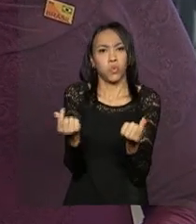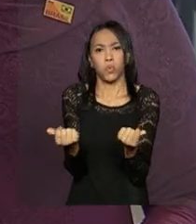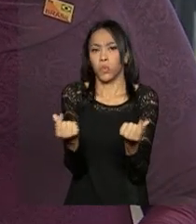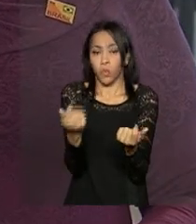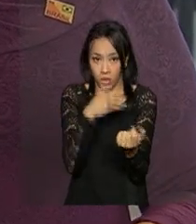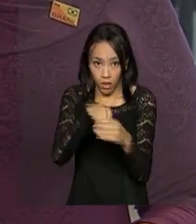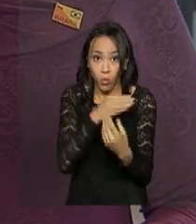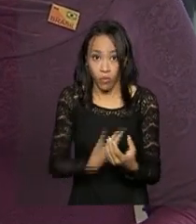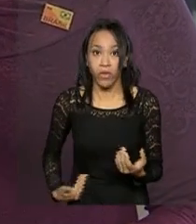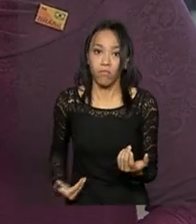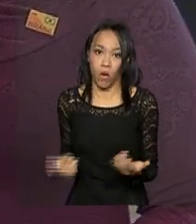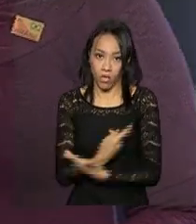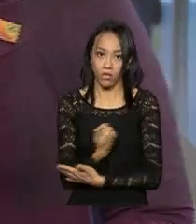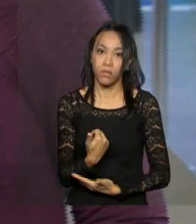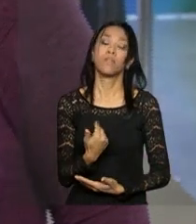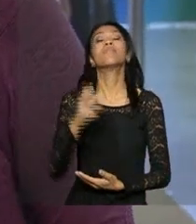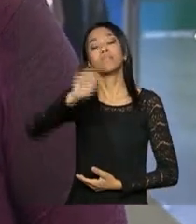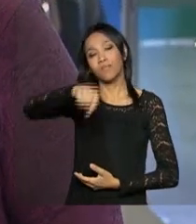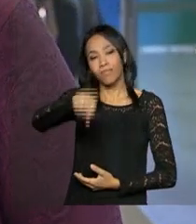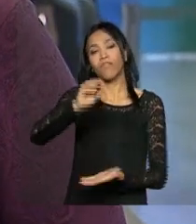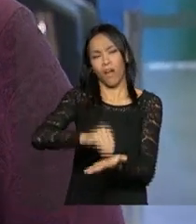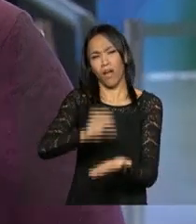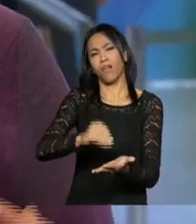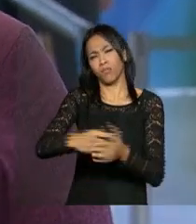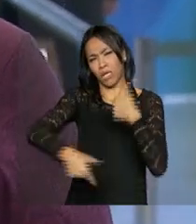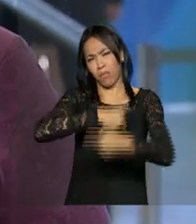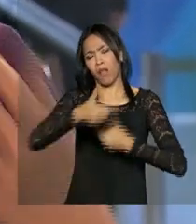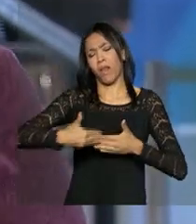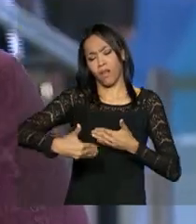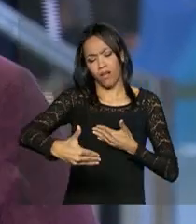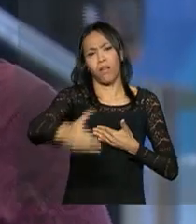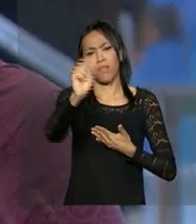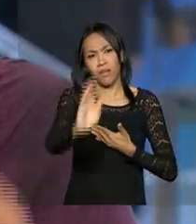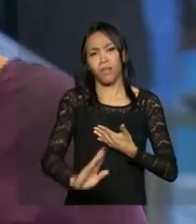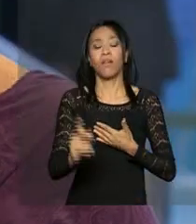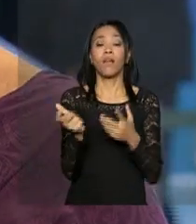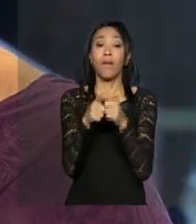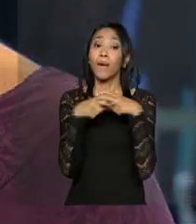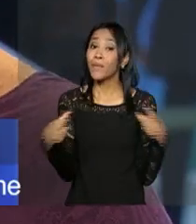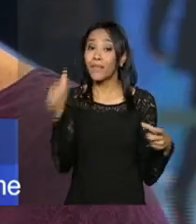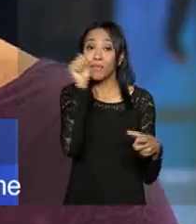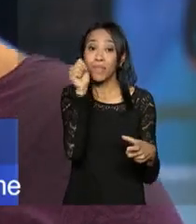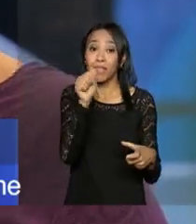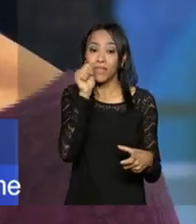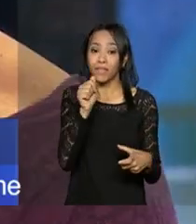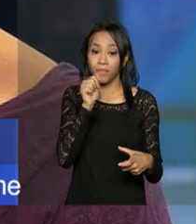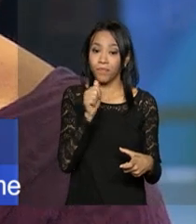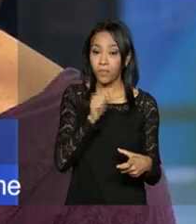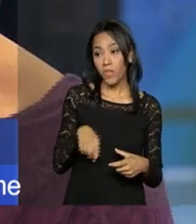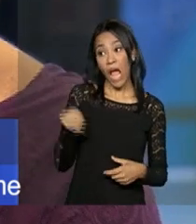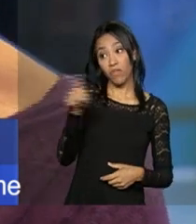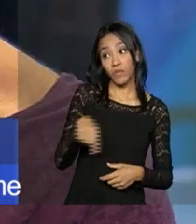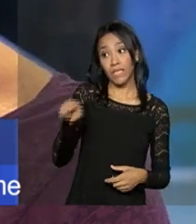certeza. Nós temos um trabalho gigantesco ainda fazendo o Brasil. Muitas vezes as mulheres são tratadas, vocês têm